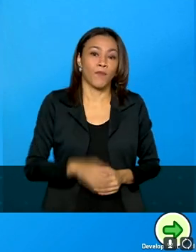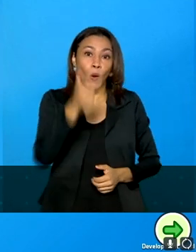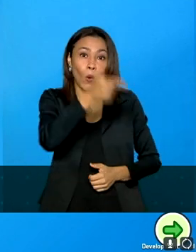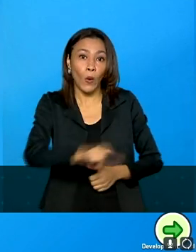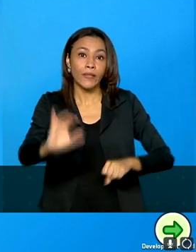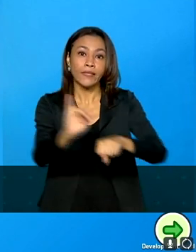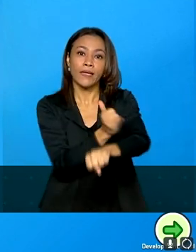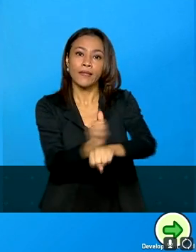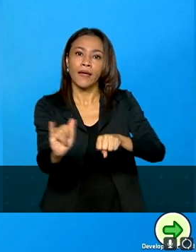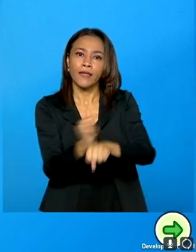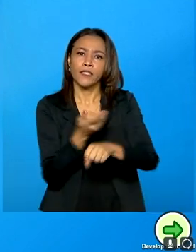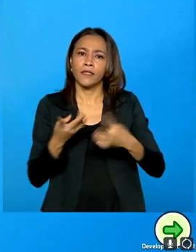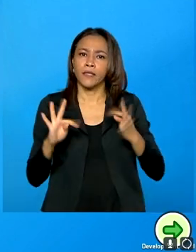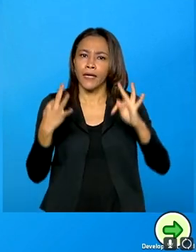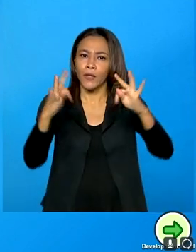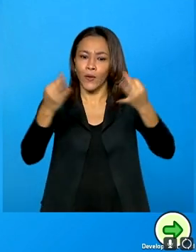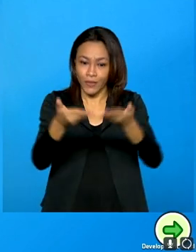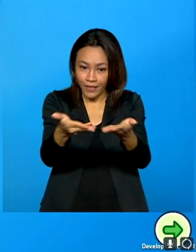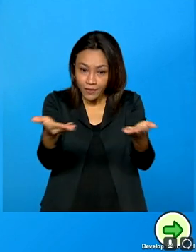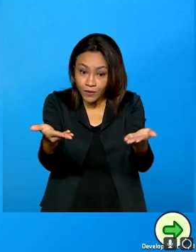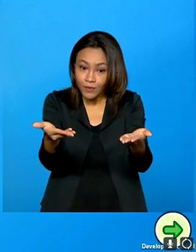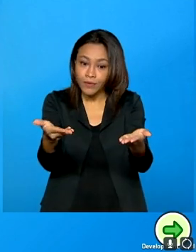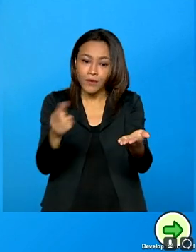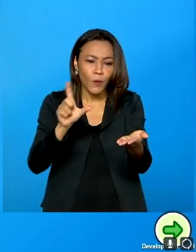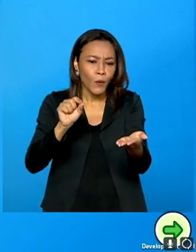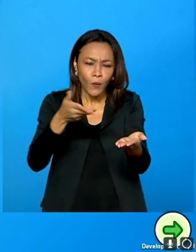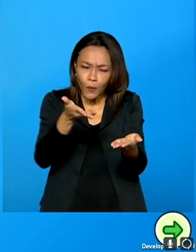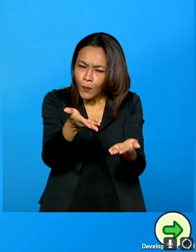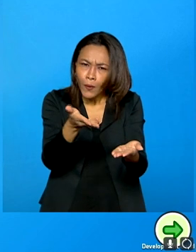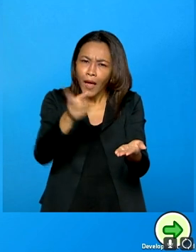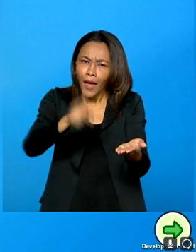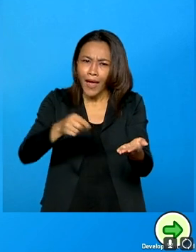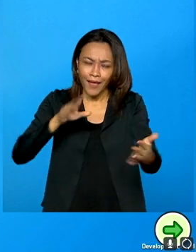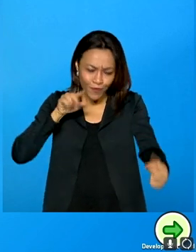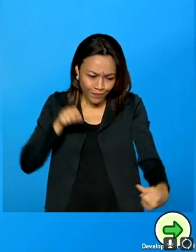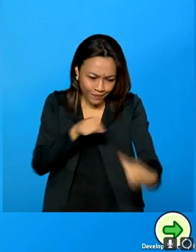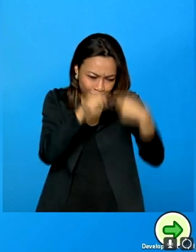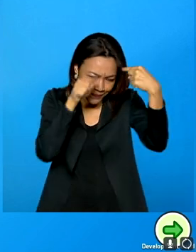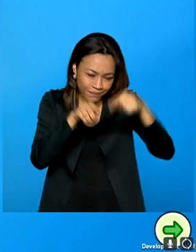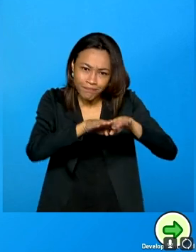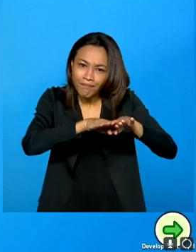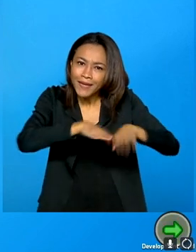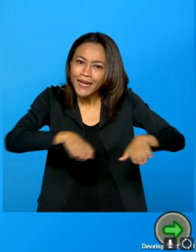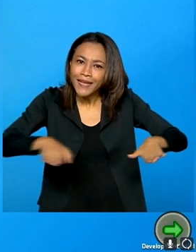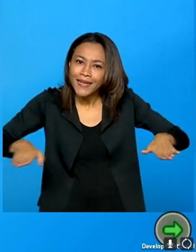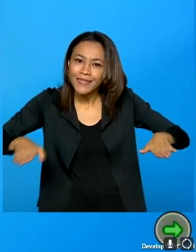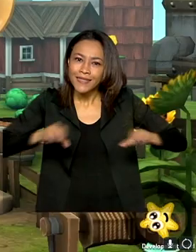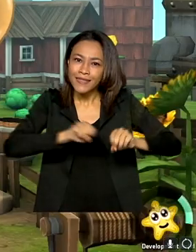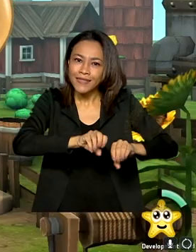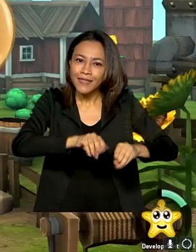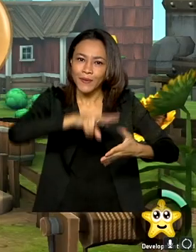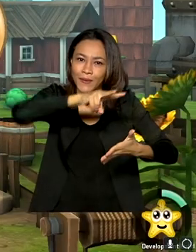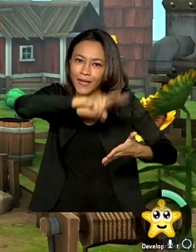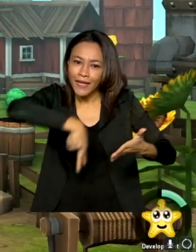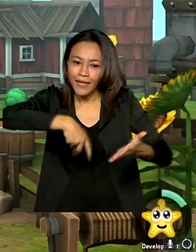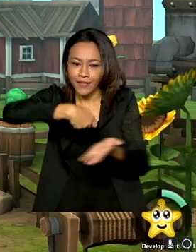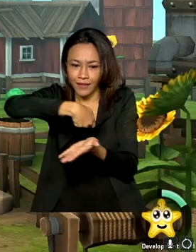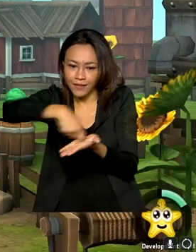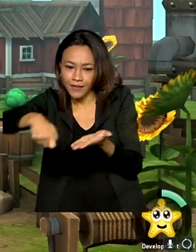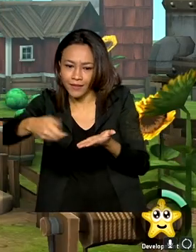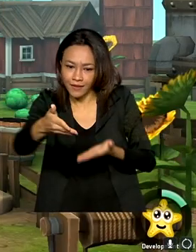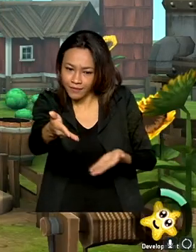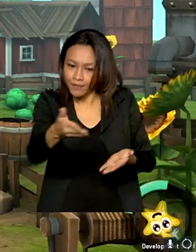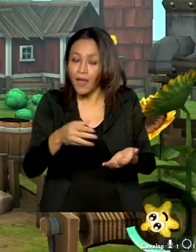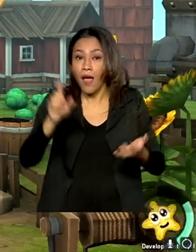tecnológica é o grafo-game, voltado para crianças no ensino da leitura e da inscrita.